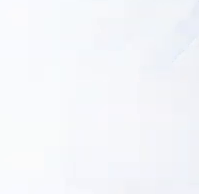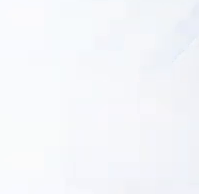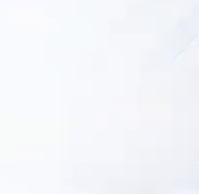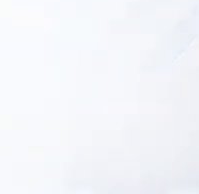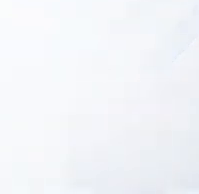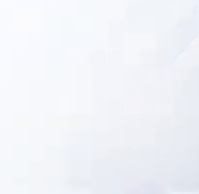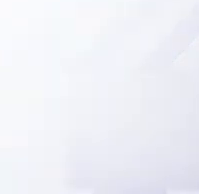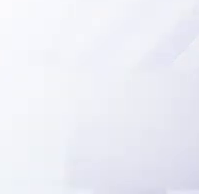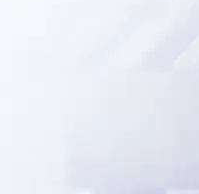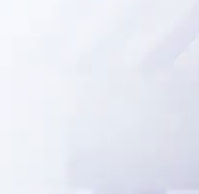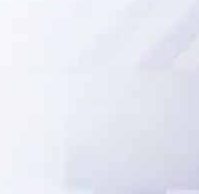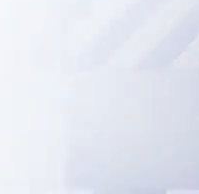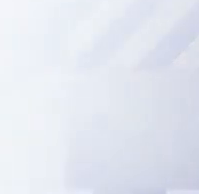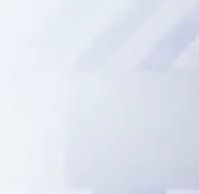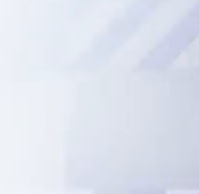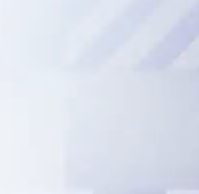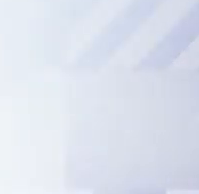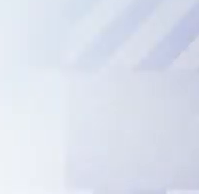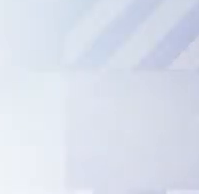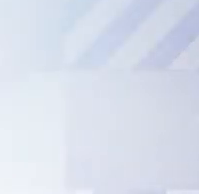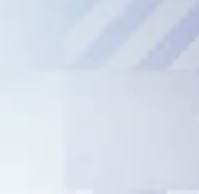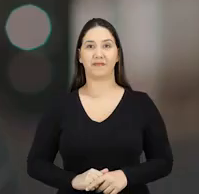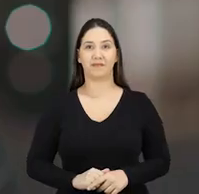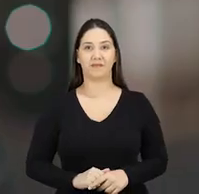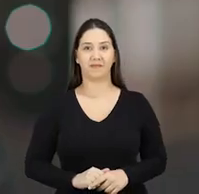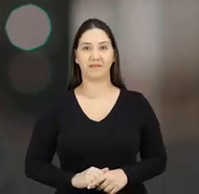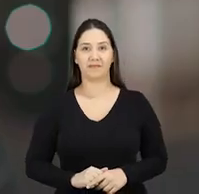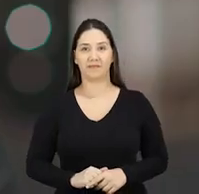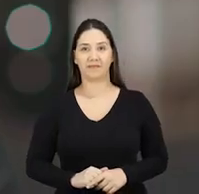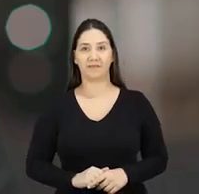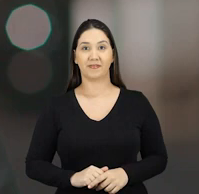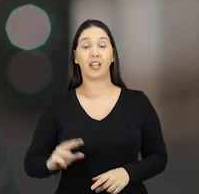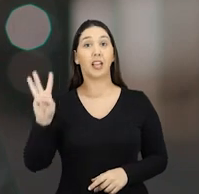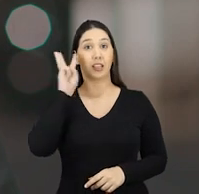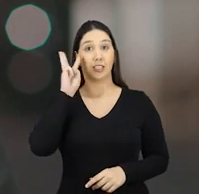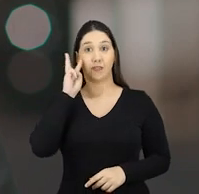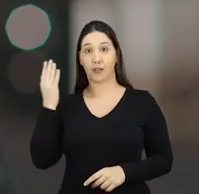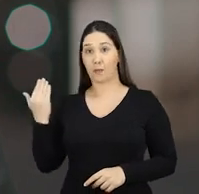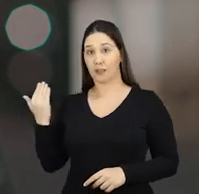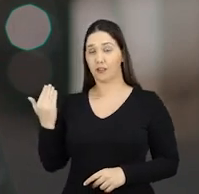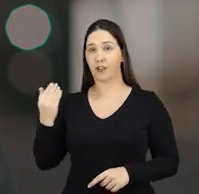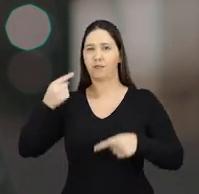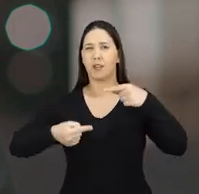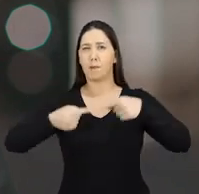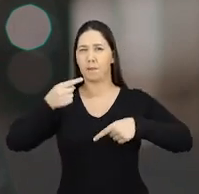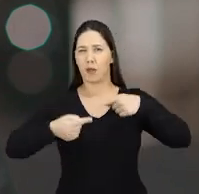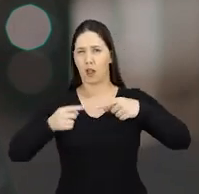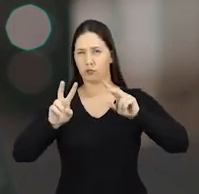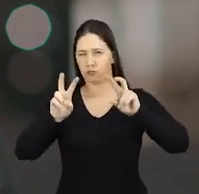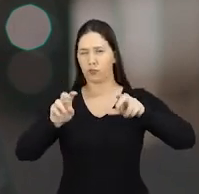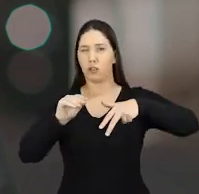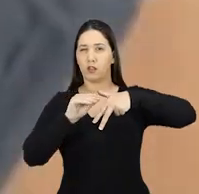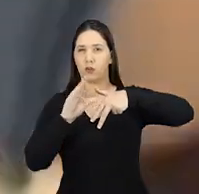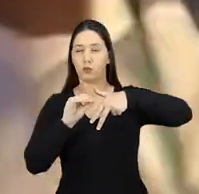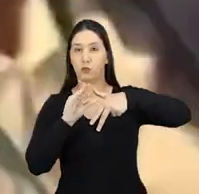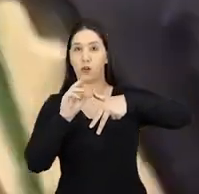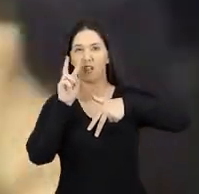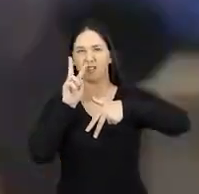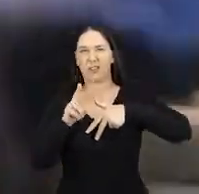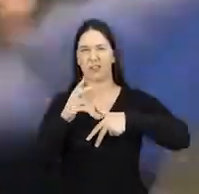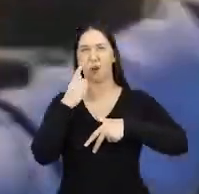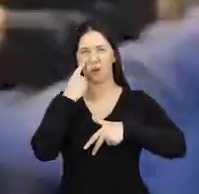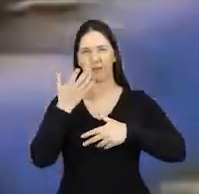Começa agora Rodrigo, 45. Na última terça-feira, no debate da TV Cultura, a gente presenciou essa cena